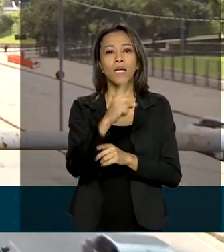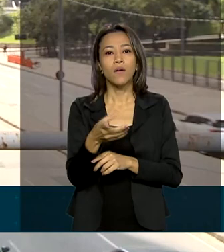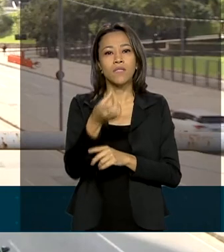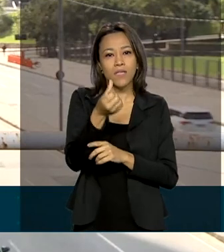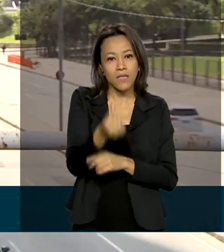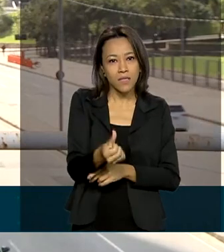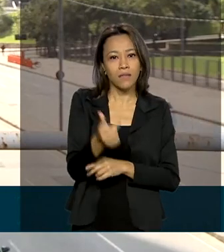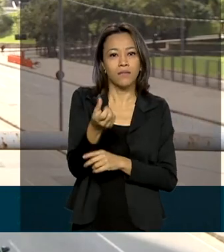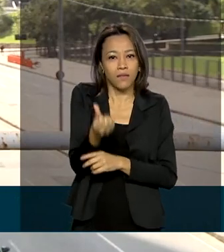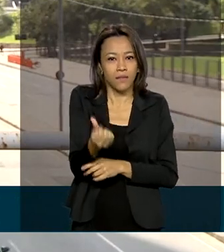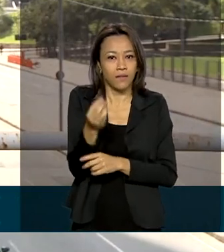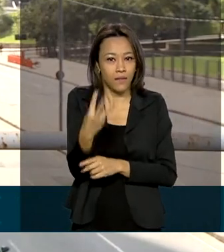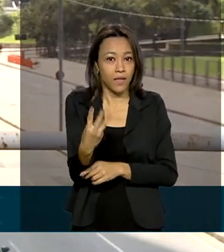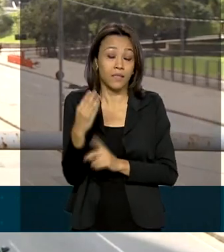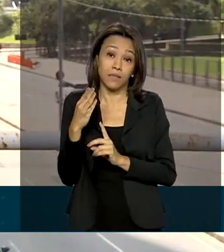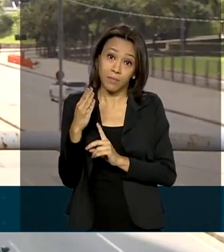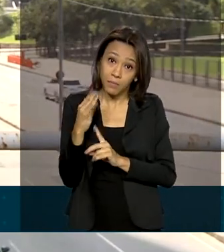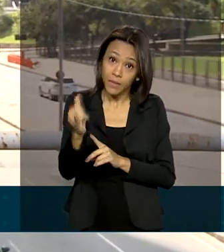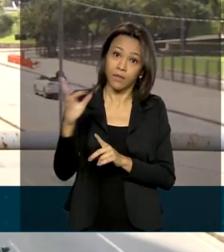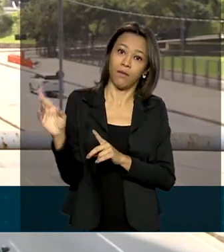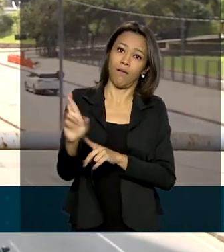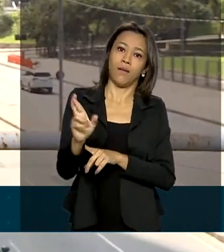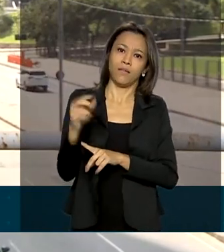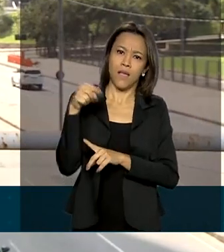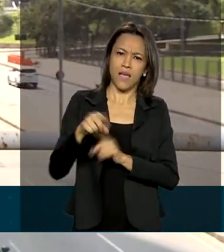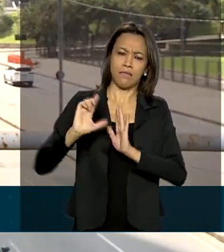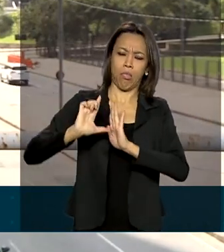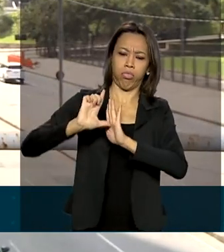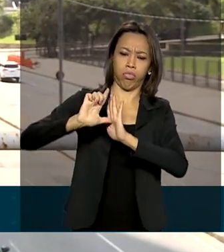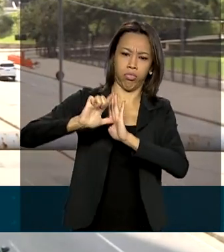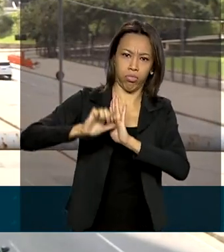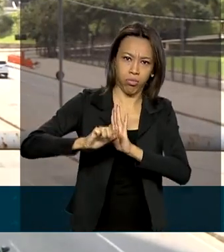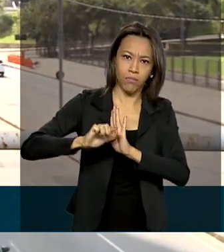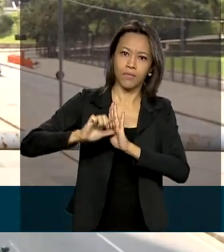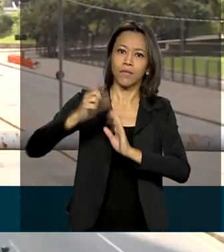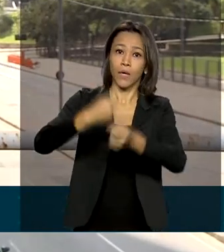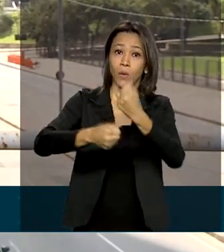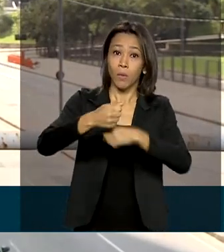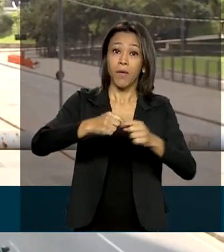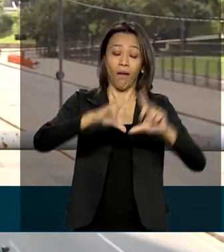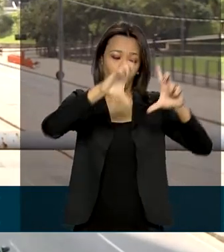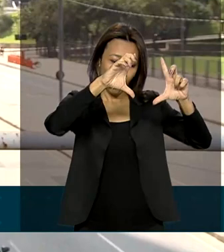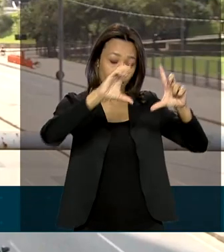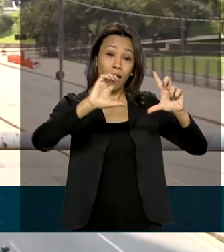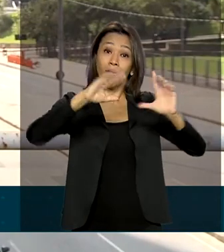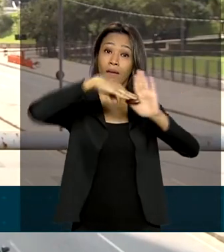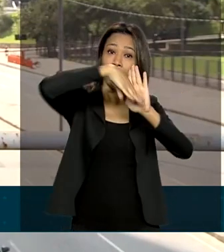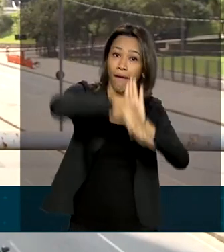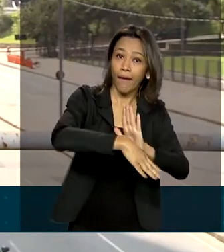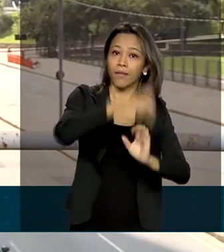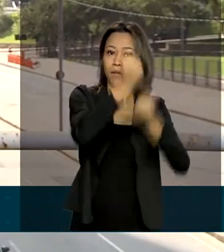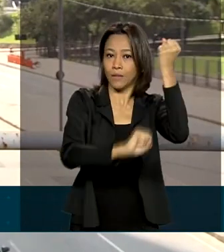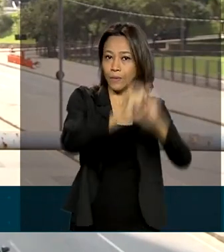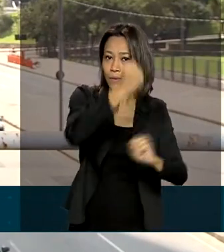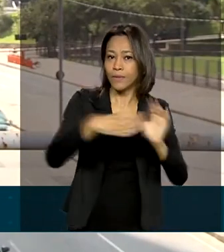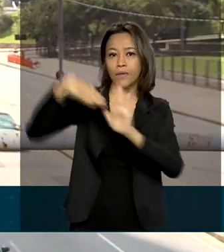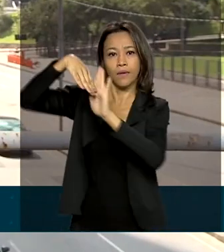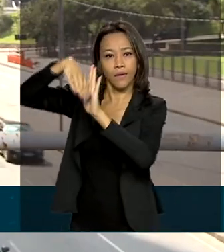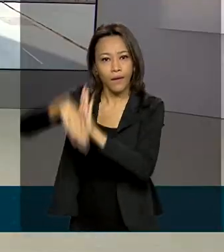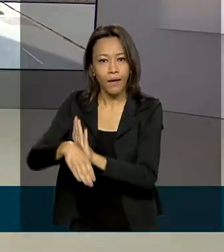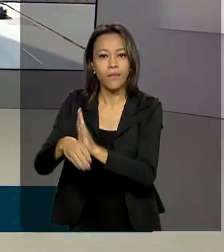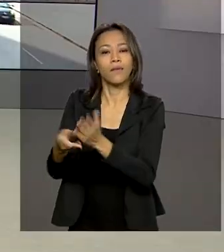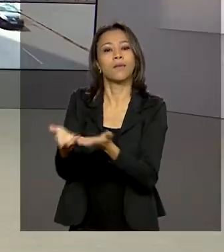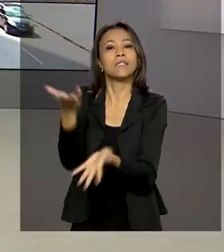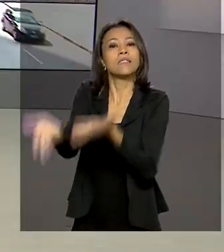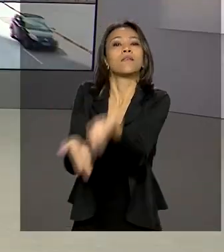bilhões de reais. Essa retração na economia é resultado de quedas na indústria e no setor de serviços. Voltamos com você,